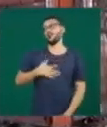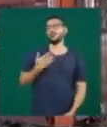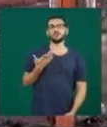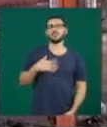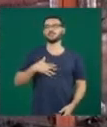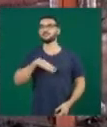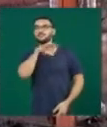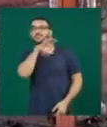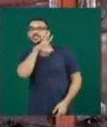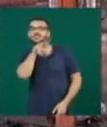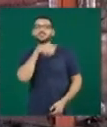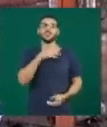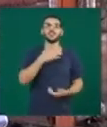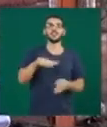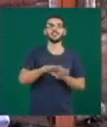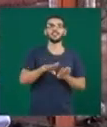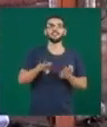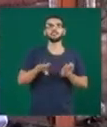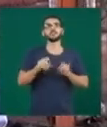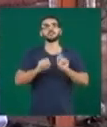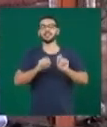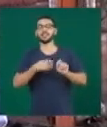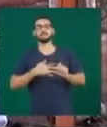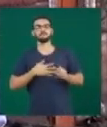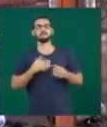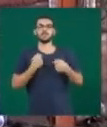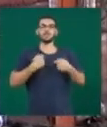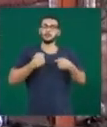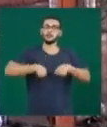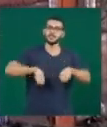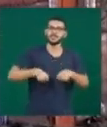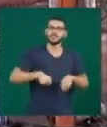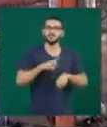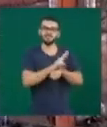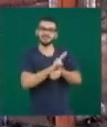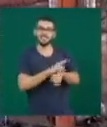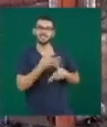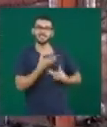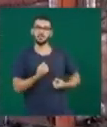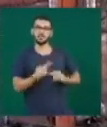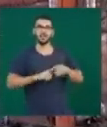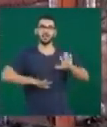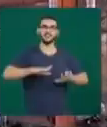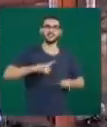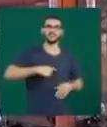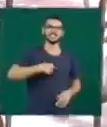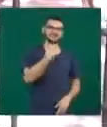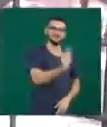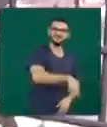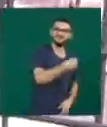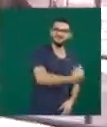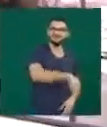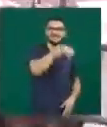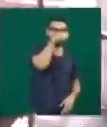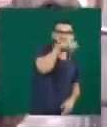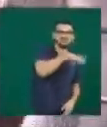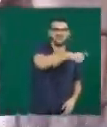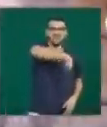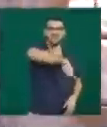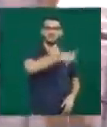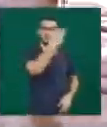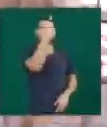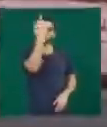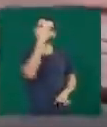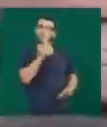proteção aos animais, de acolher esses seres que às vezes são tão maltratados injustamente pela população. Animais